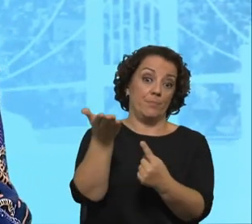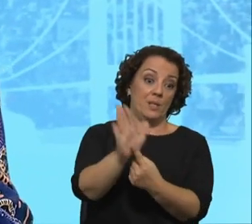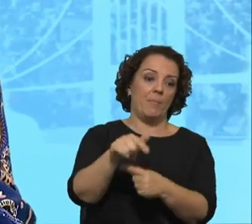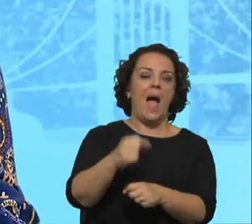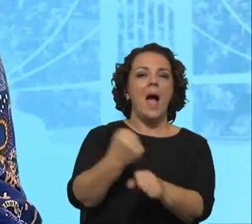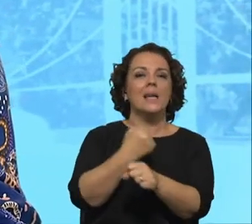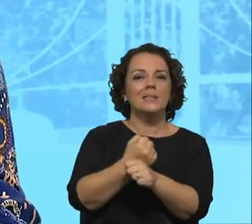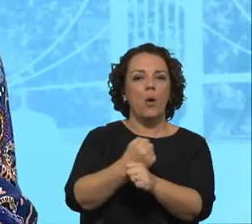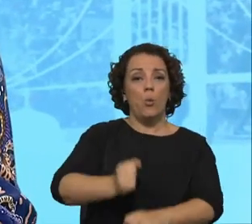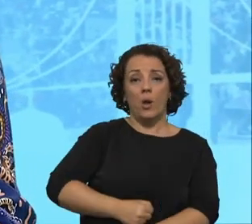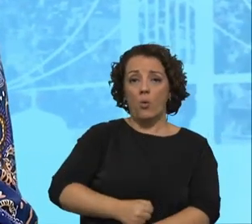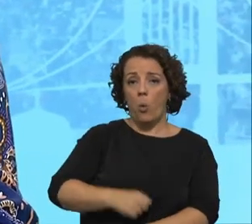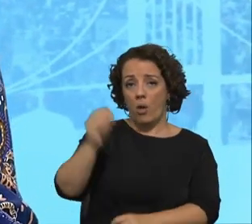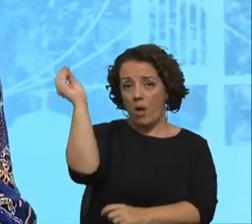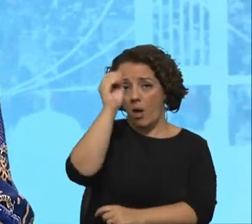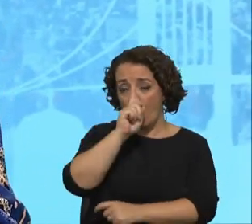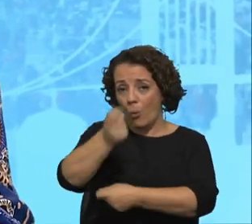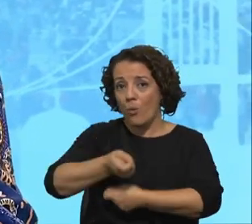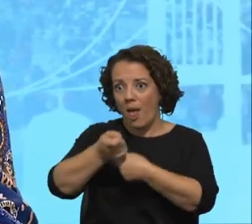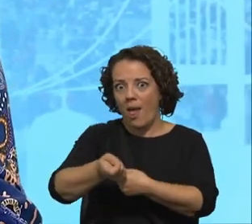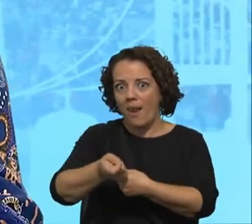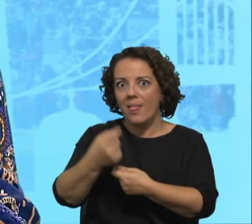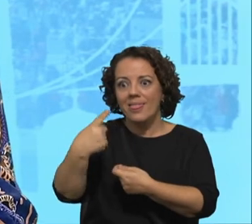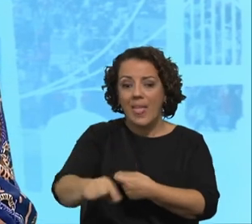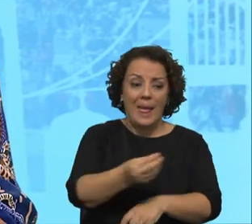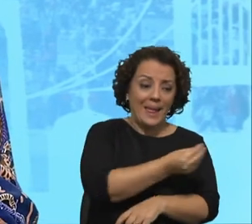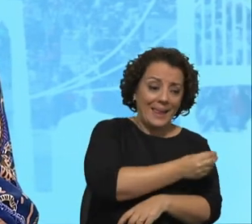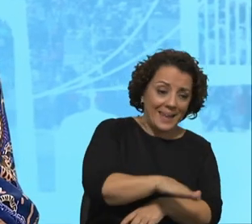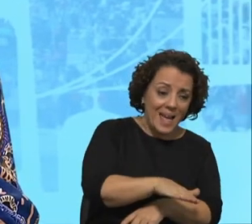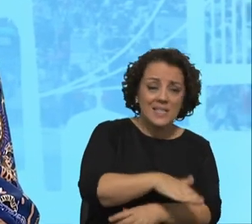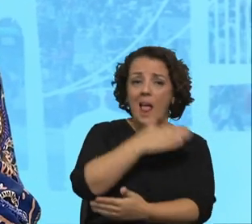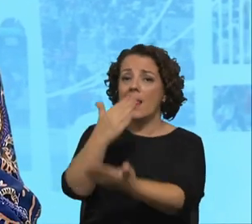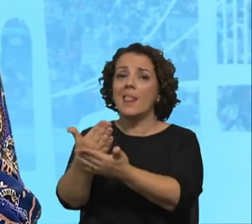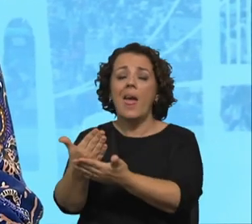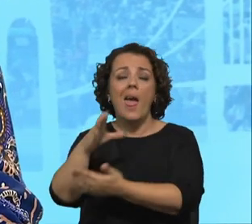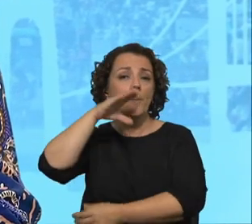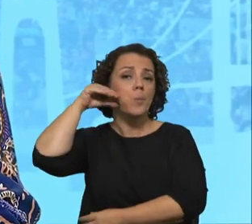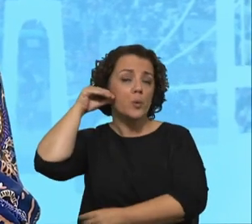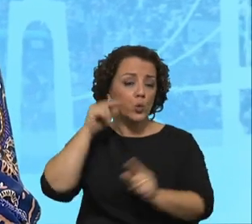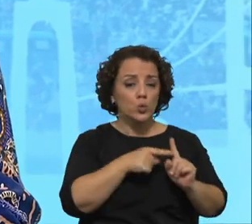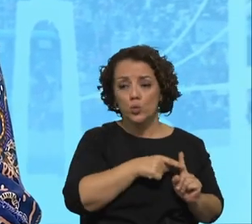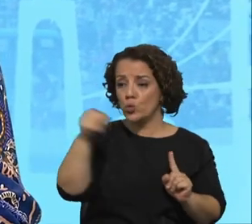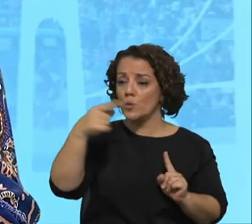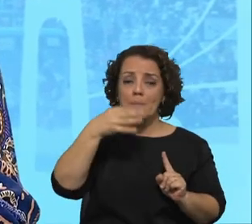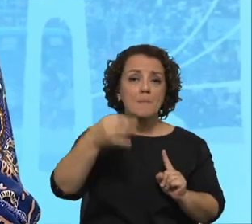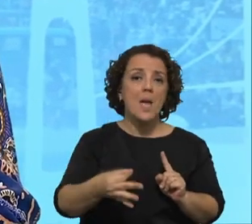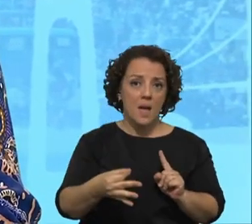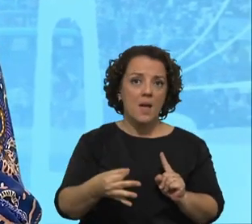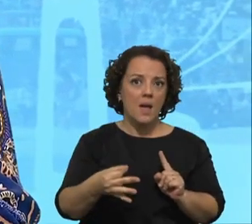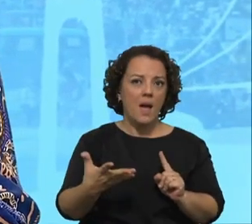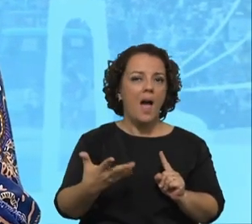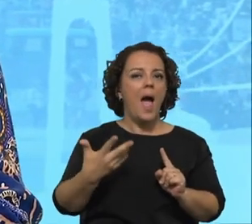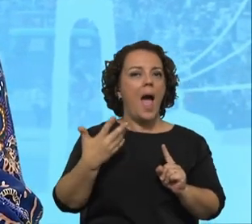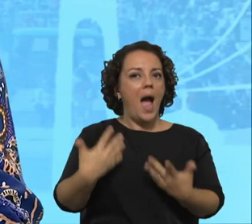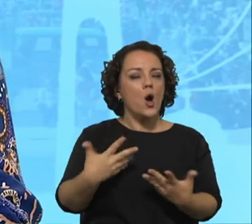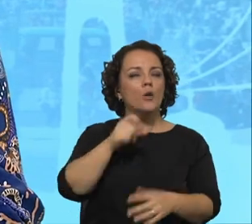católica rural, que nós temos estas gerações todas, desde as crianças até aos adultos, conseguimos, se calhar de outra